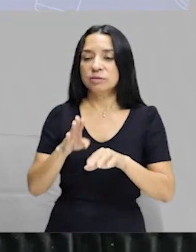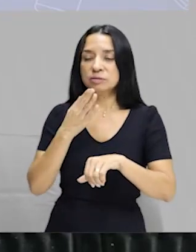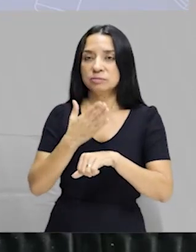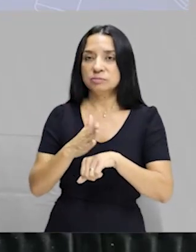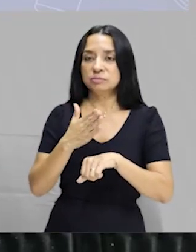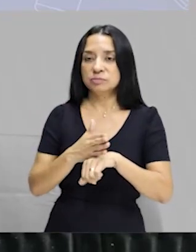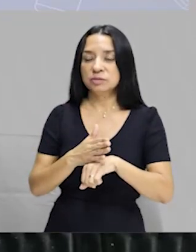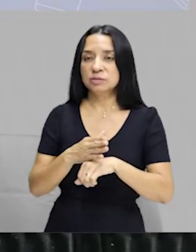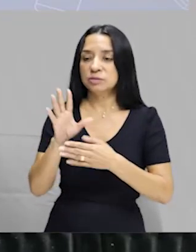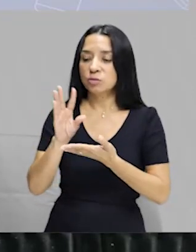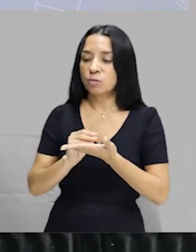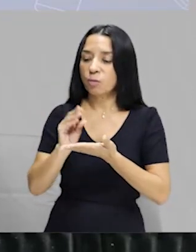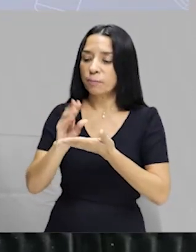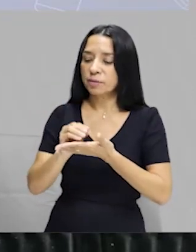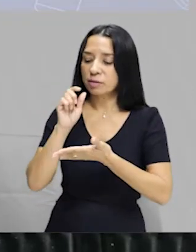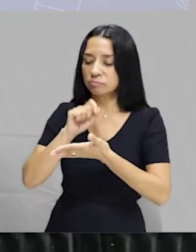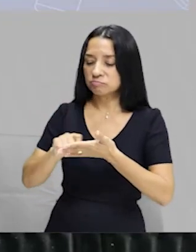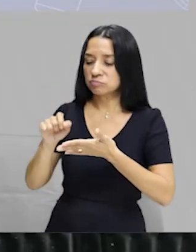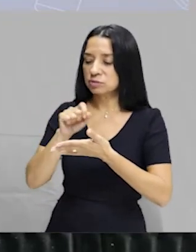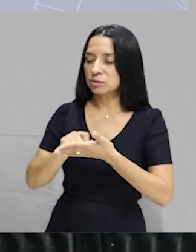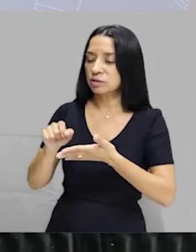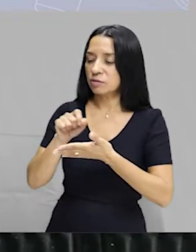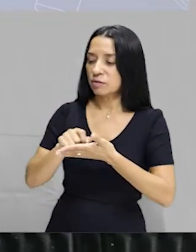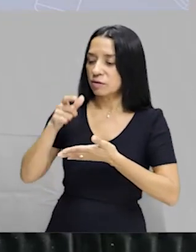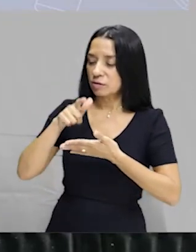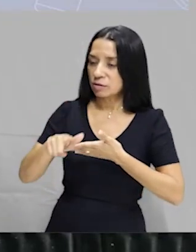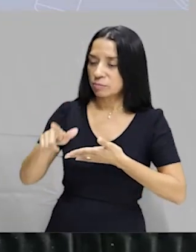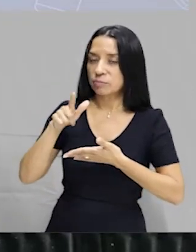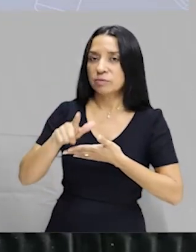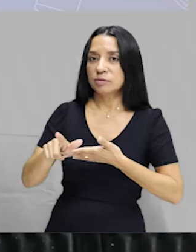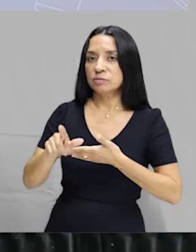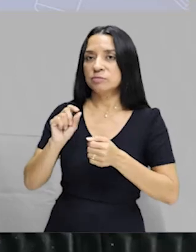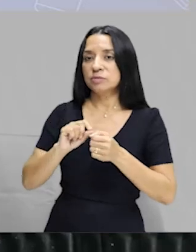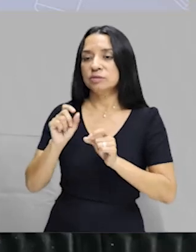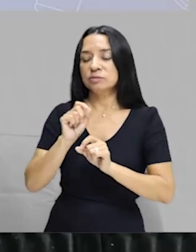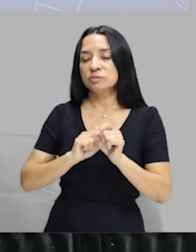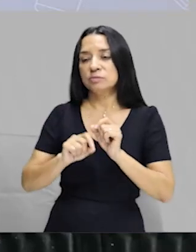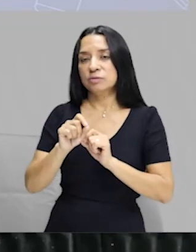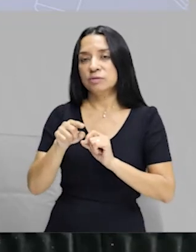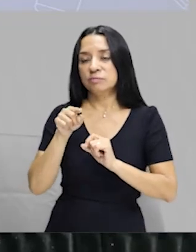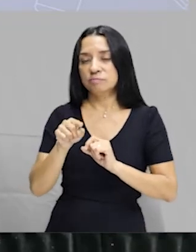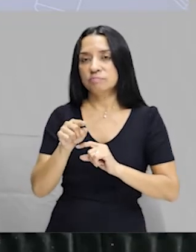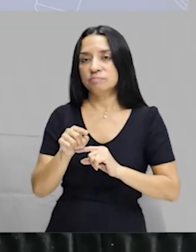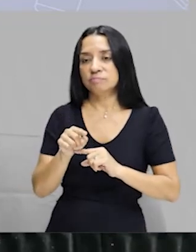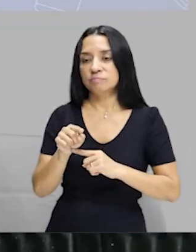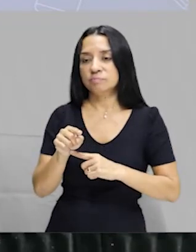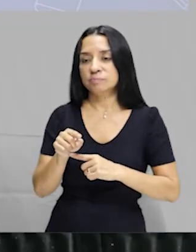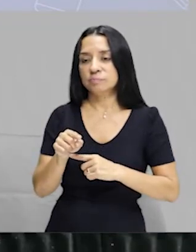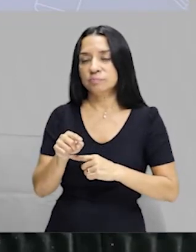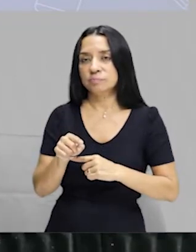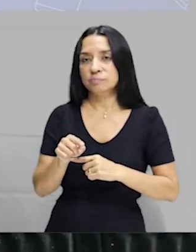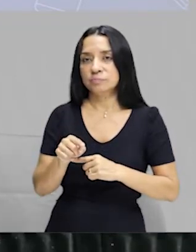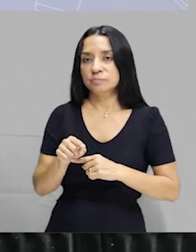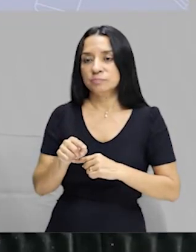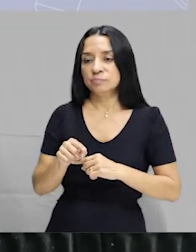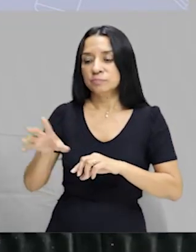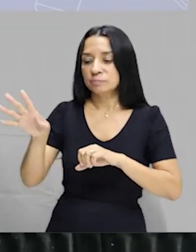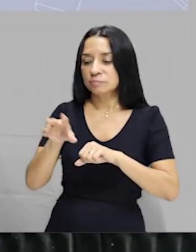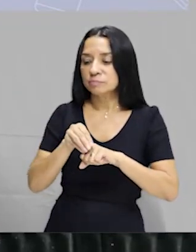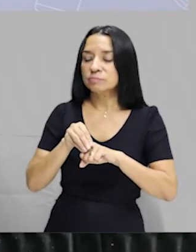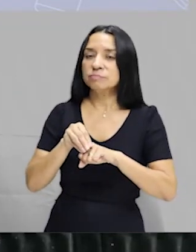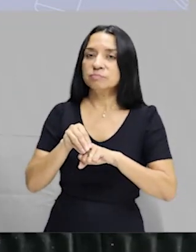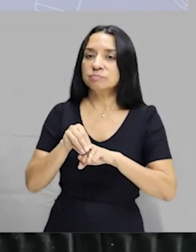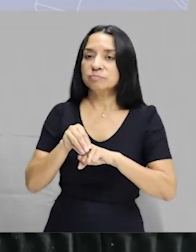A gente copia. Escrever faz muito bem. Escrever faz com que você assimile,